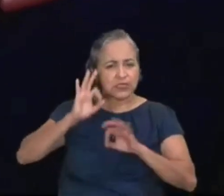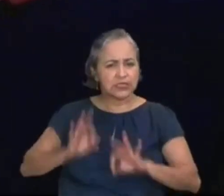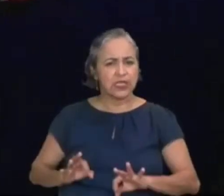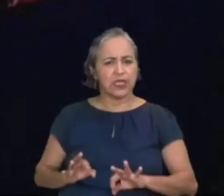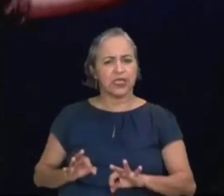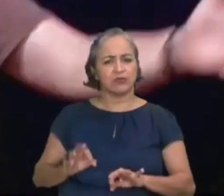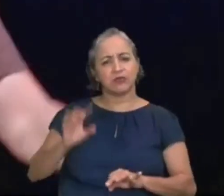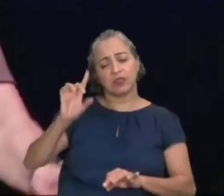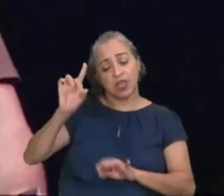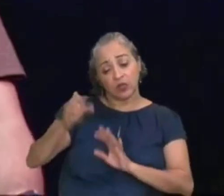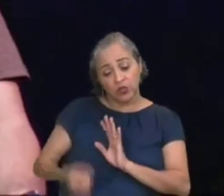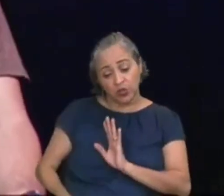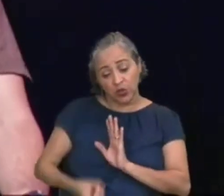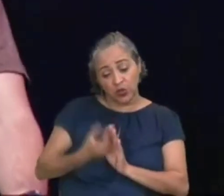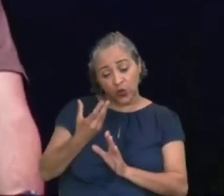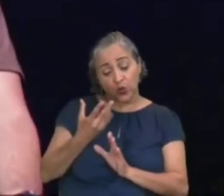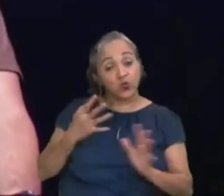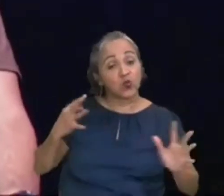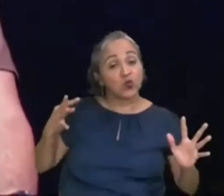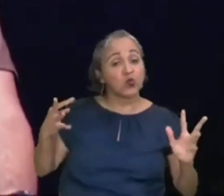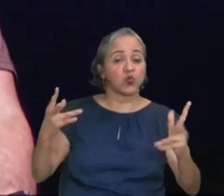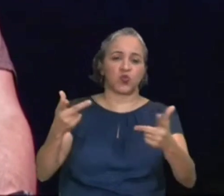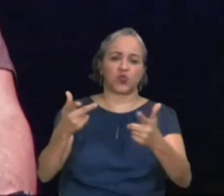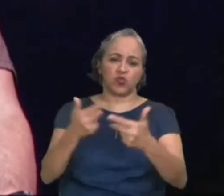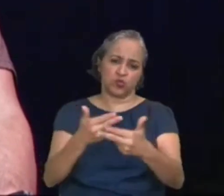Deus é o Criador de todas as coisas.